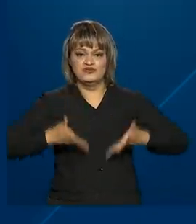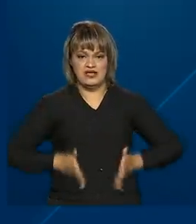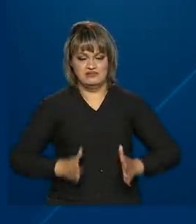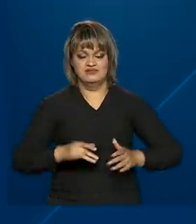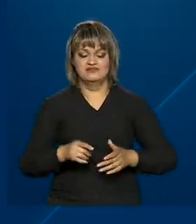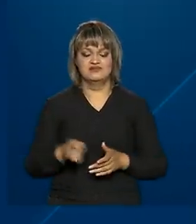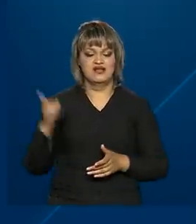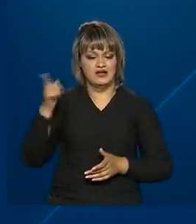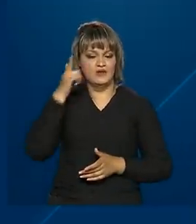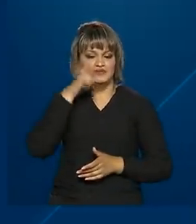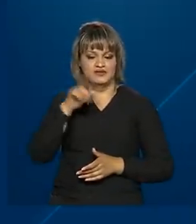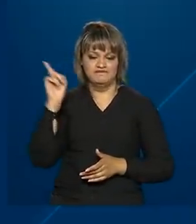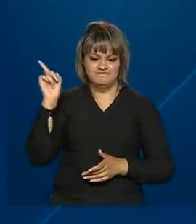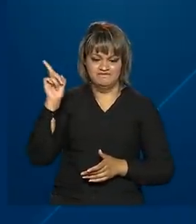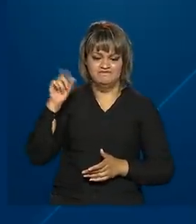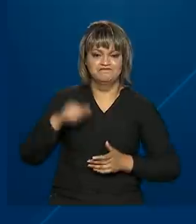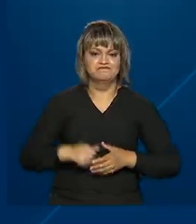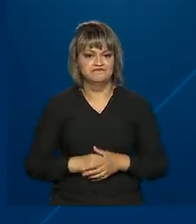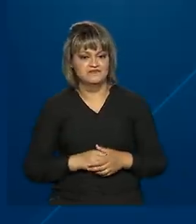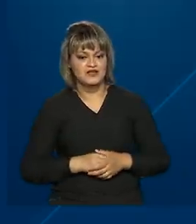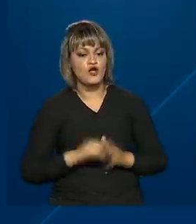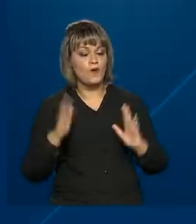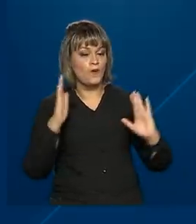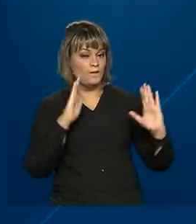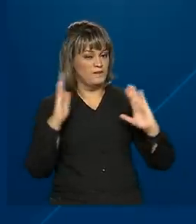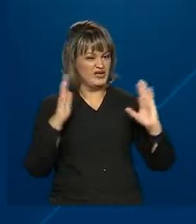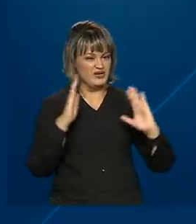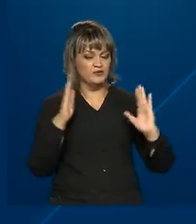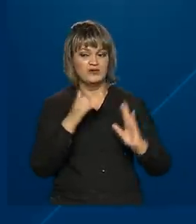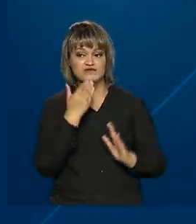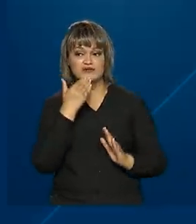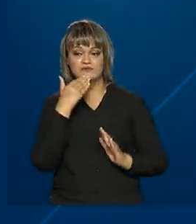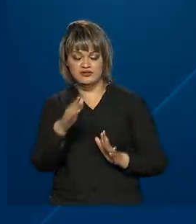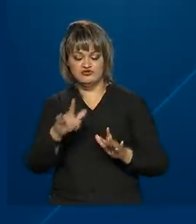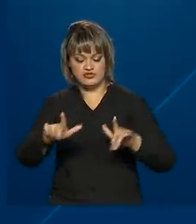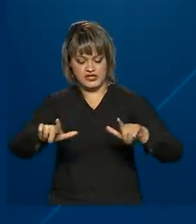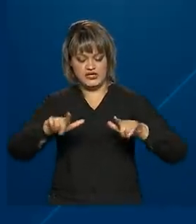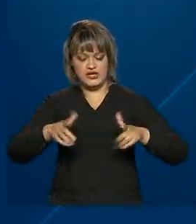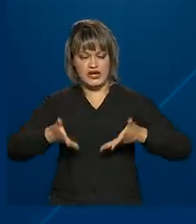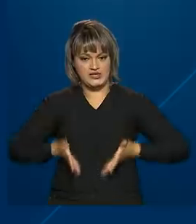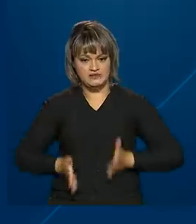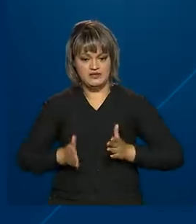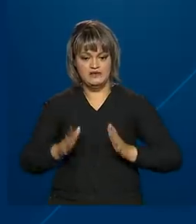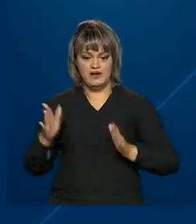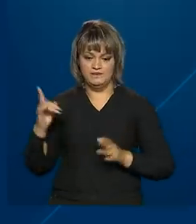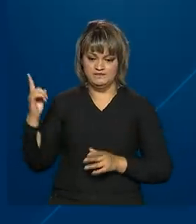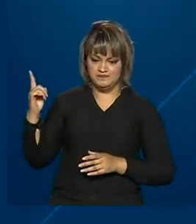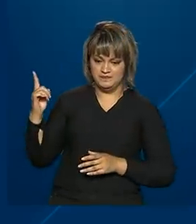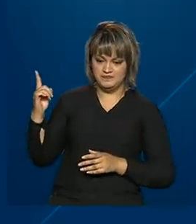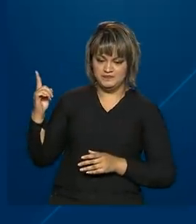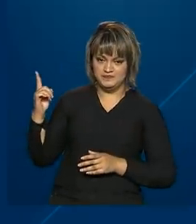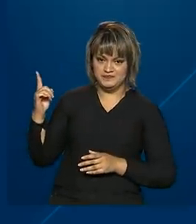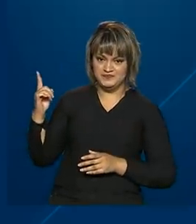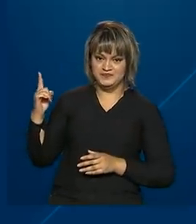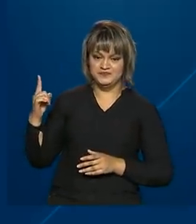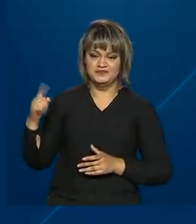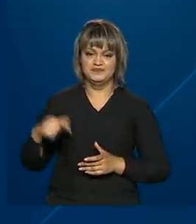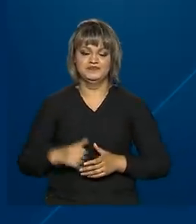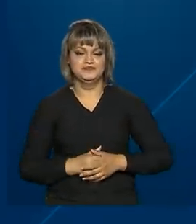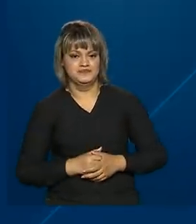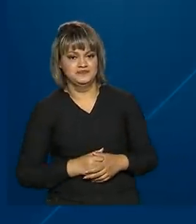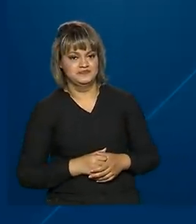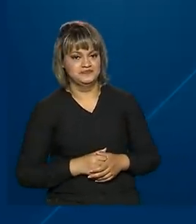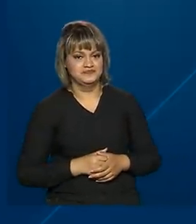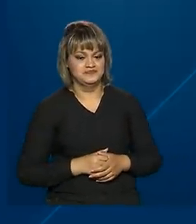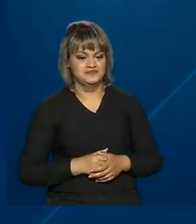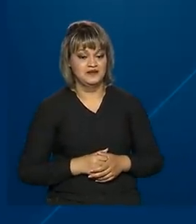maternidade onde houve o parto. O prazo para solicitar a certidão de nascimento é de 15 dias após o nascimento da